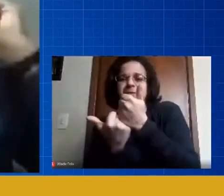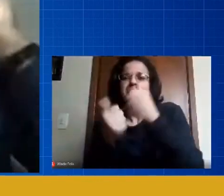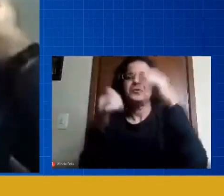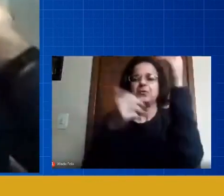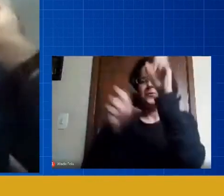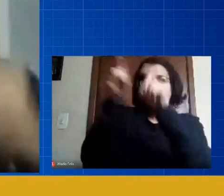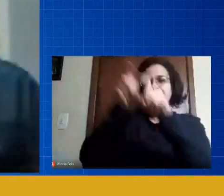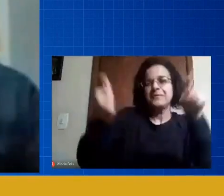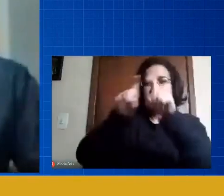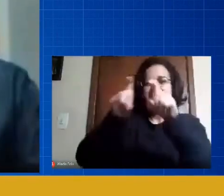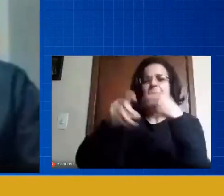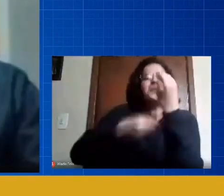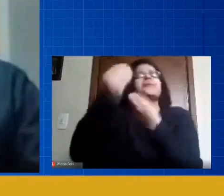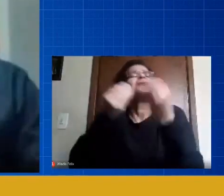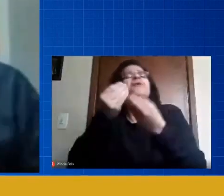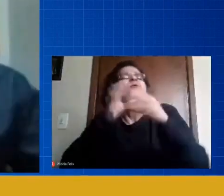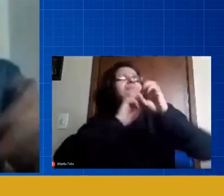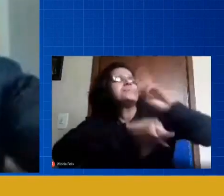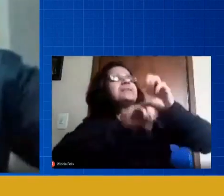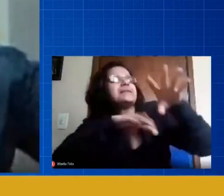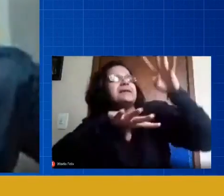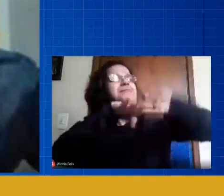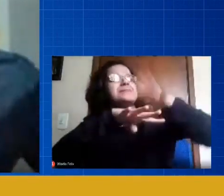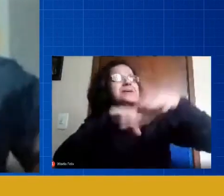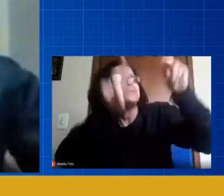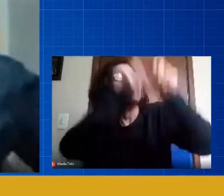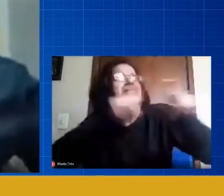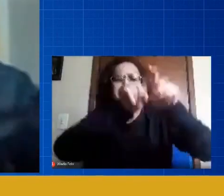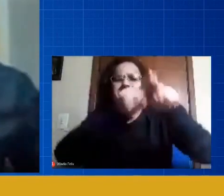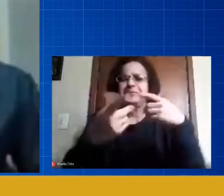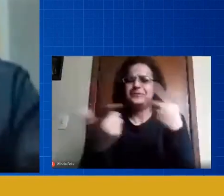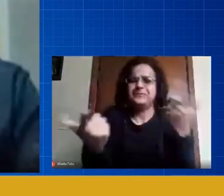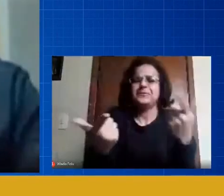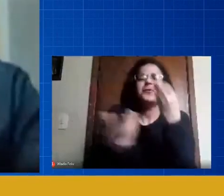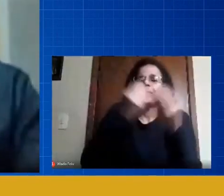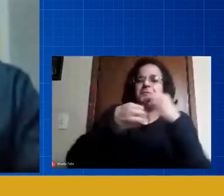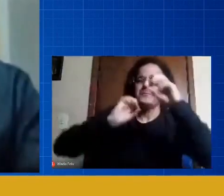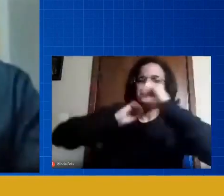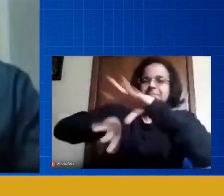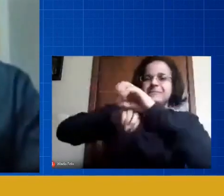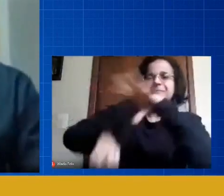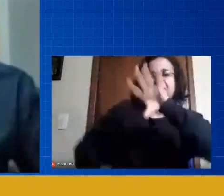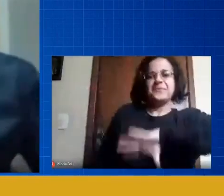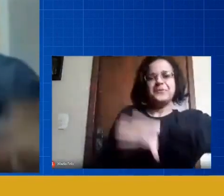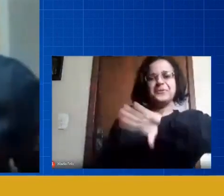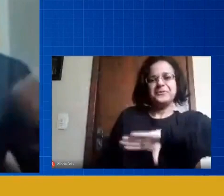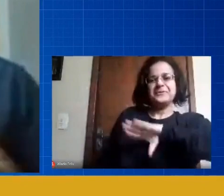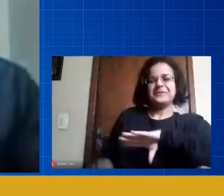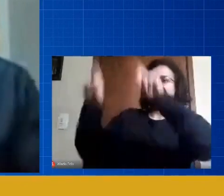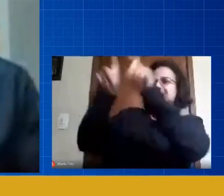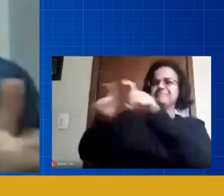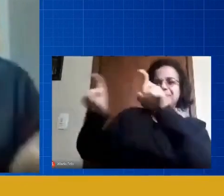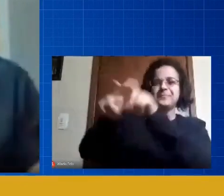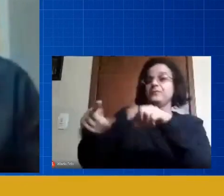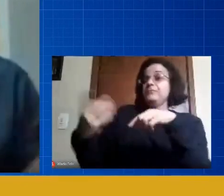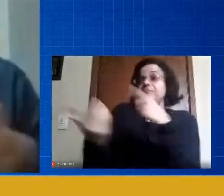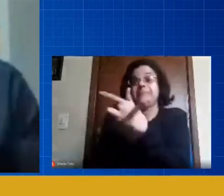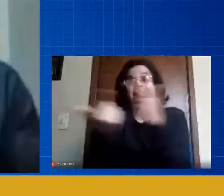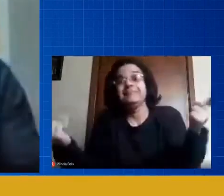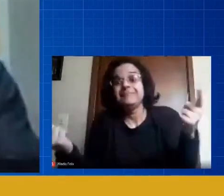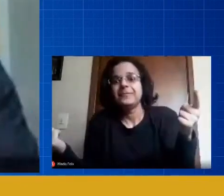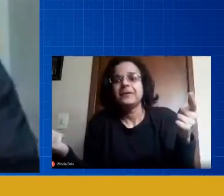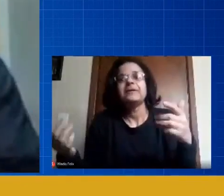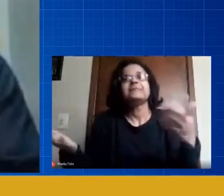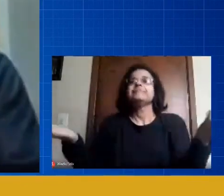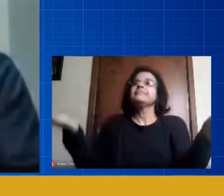como é que vai ensinar matemática pelo computador como é que vai ensinar a língua portuguesa pelo computador ah não dá olha o que que